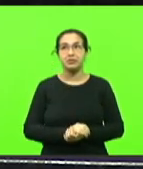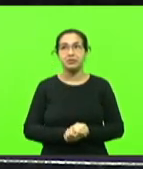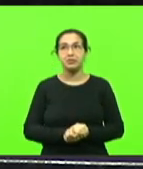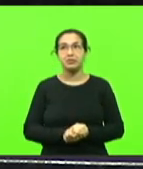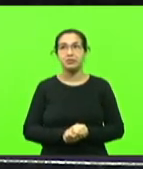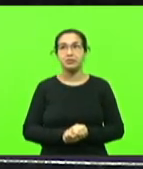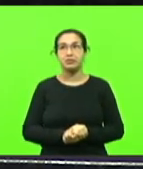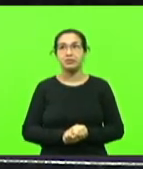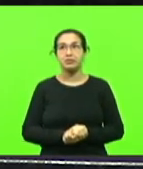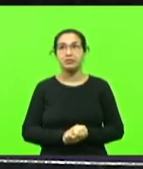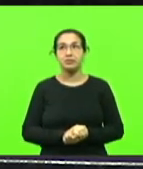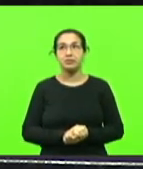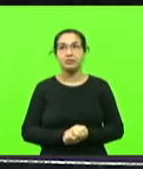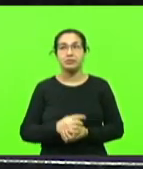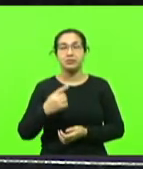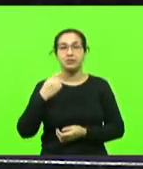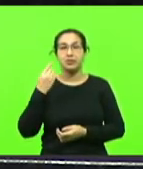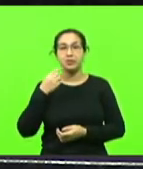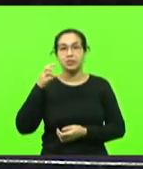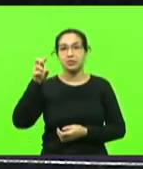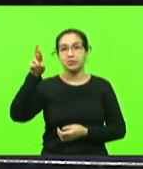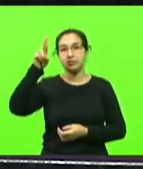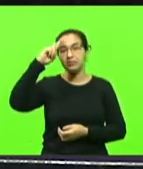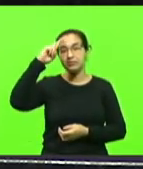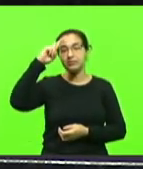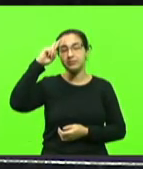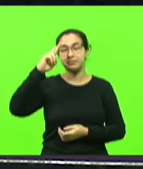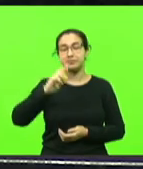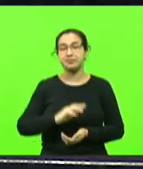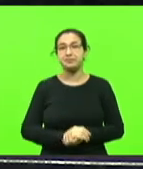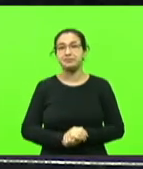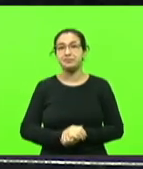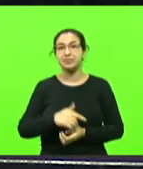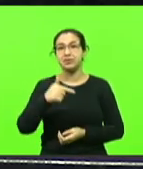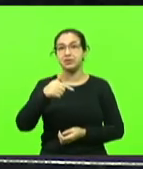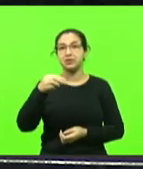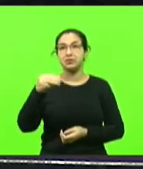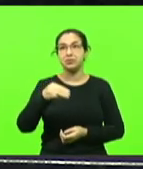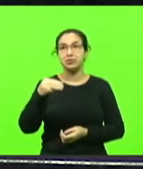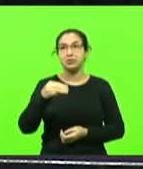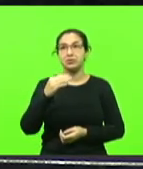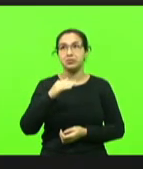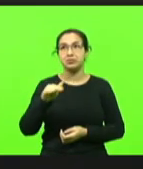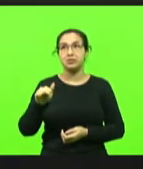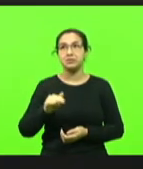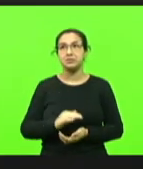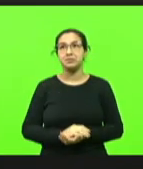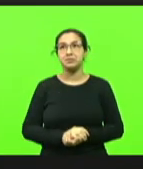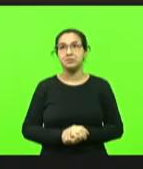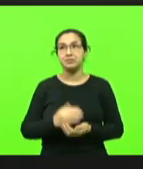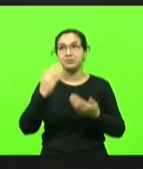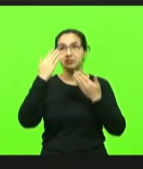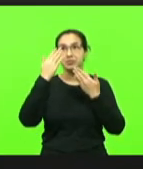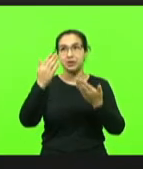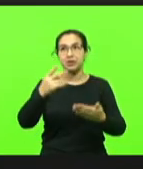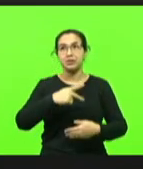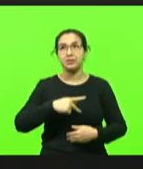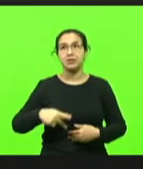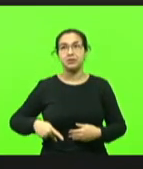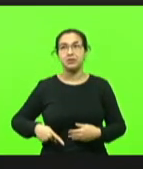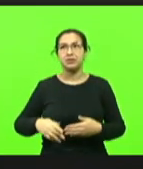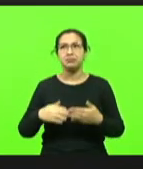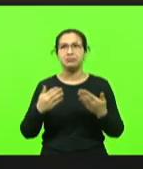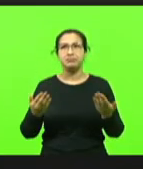quem? Ah, deputado Floriano, pelo tempo de até 7 minutos e meio. Muito obrigado, presidente. Então,